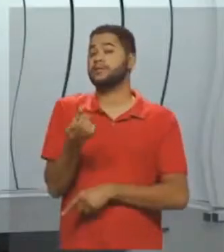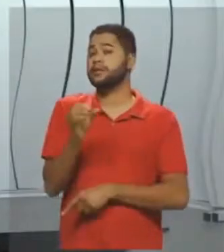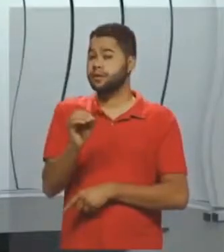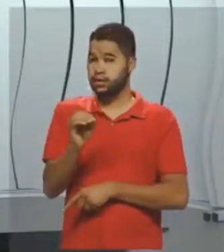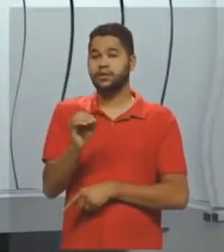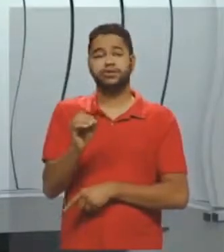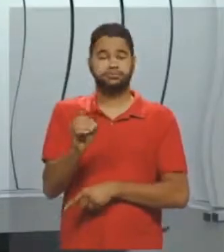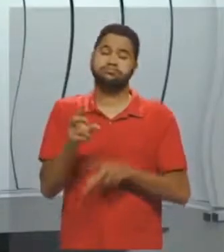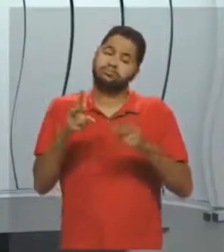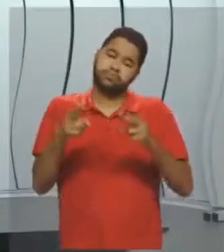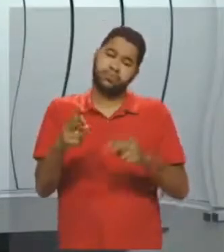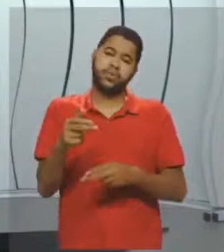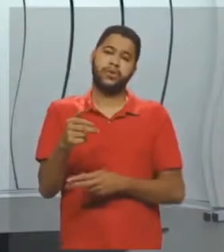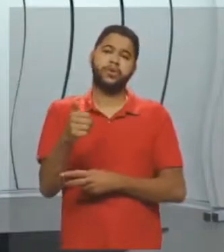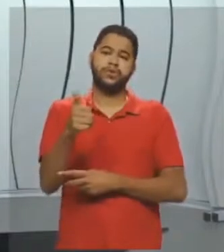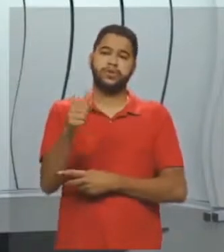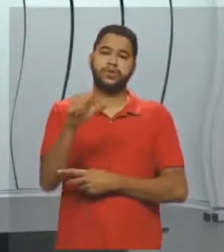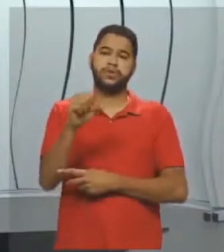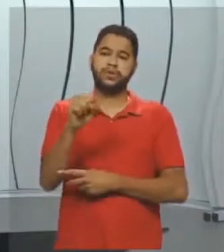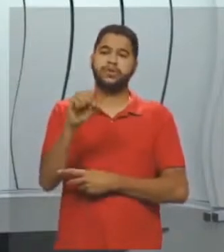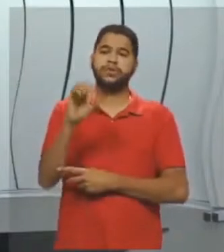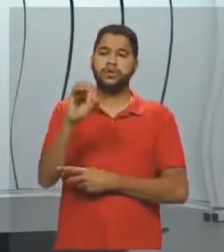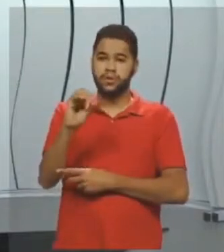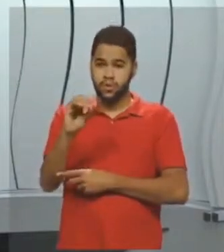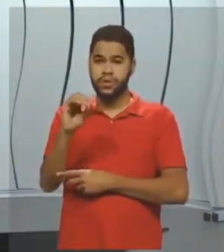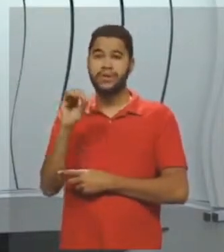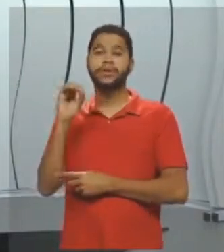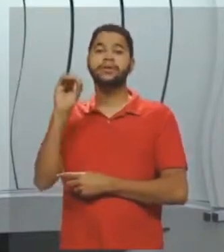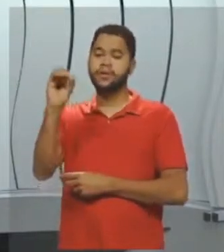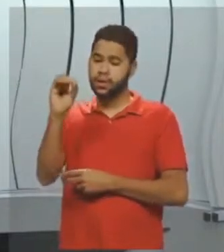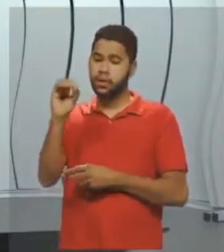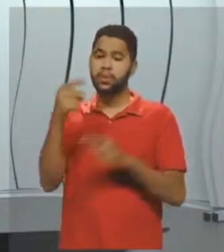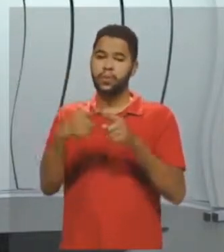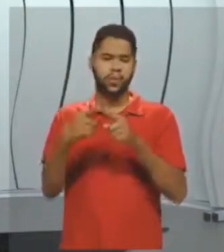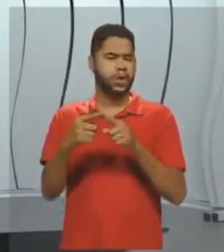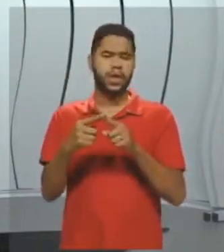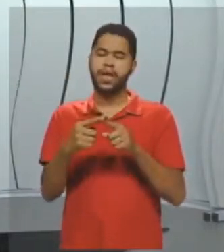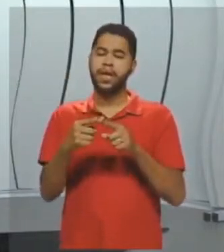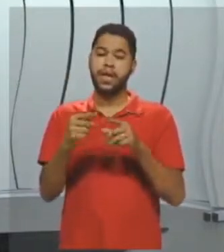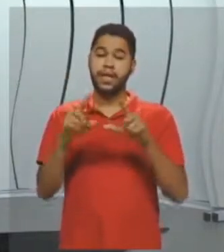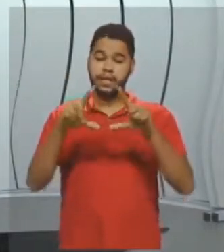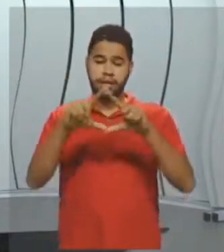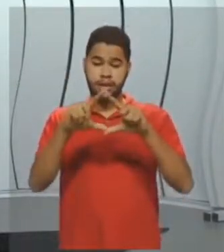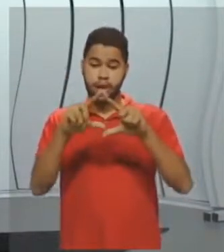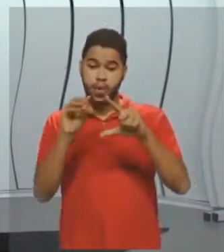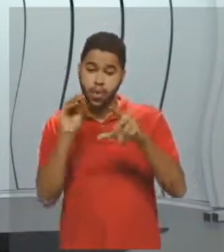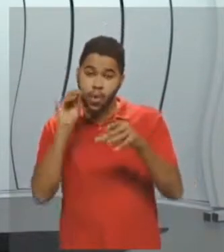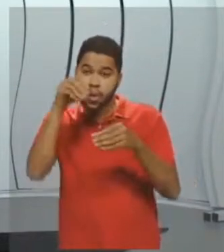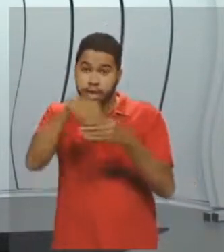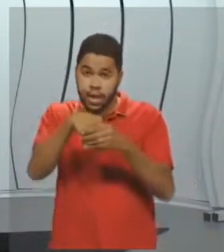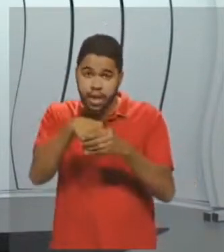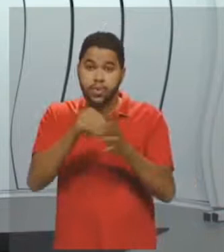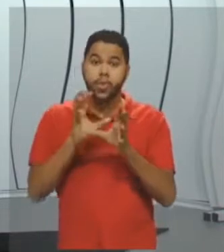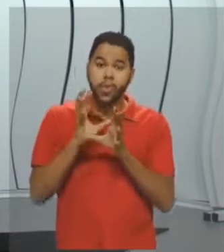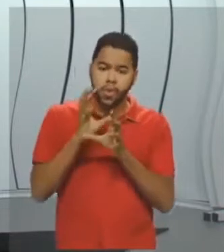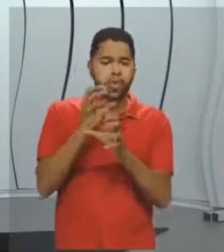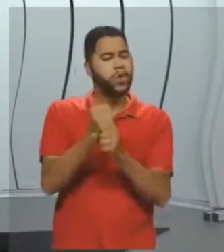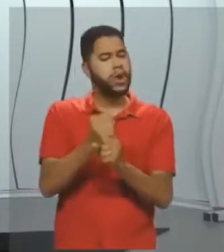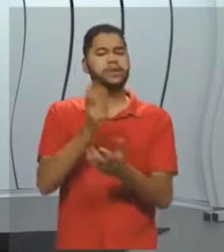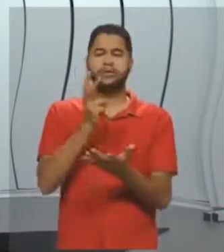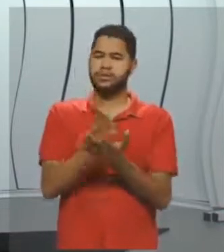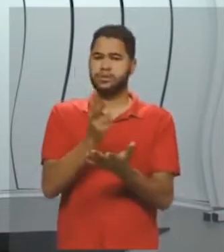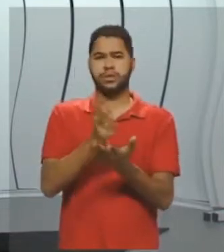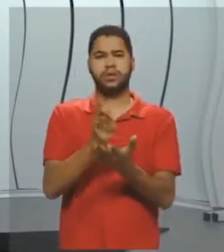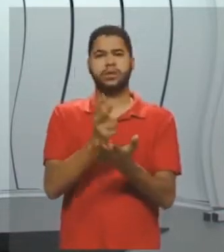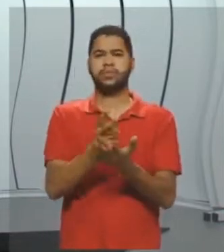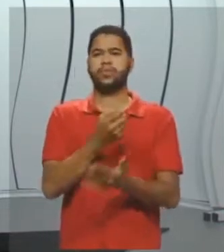propriedade que a soma dos ângulos internos de qualquer triângulo é igual a 180